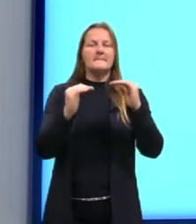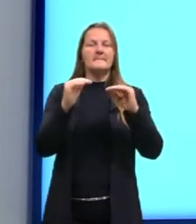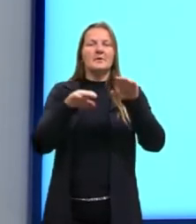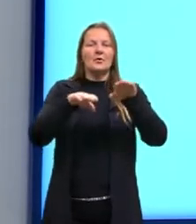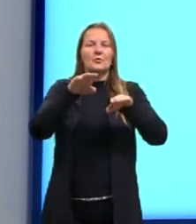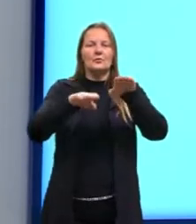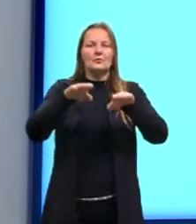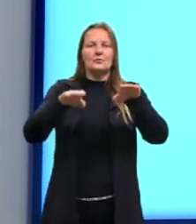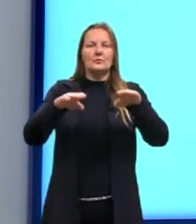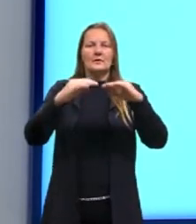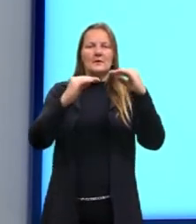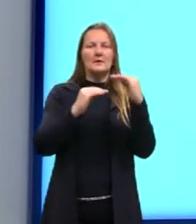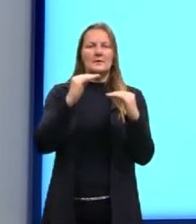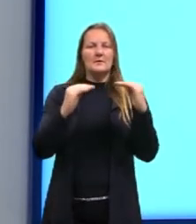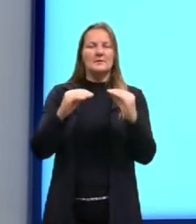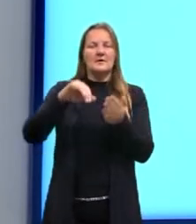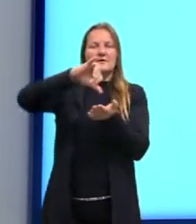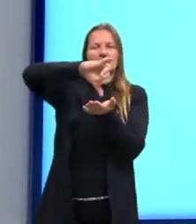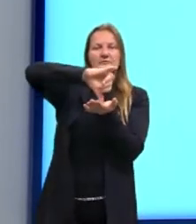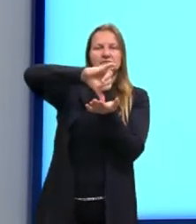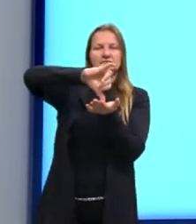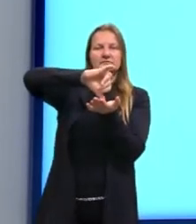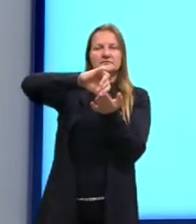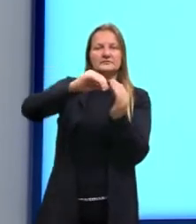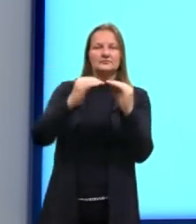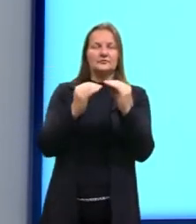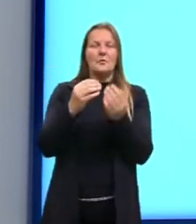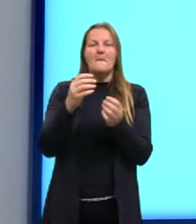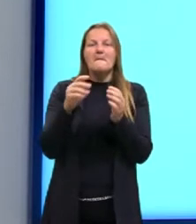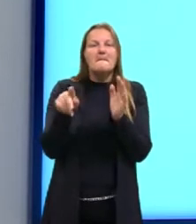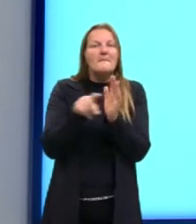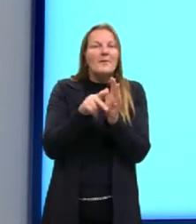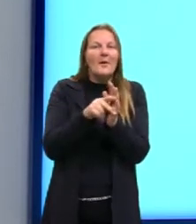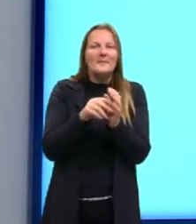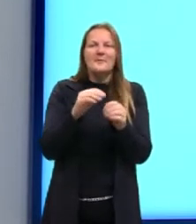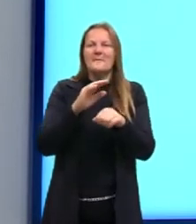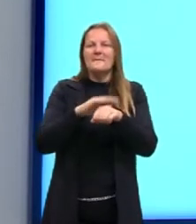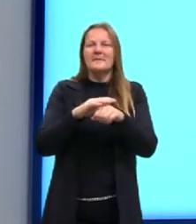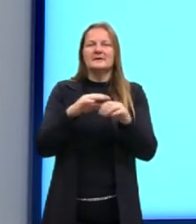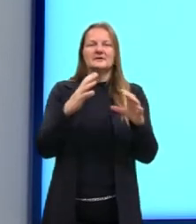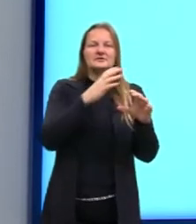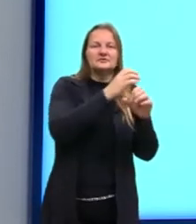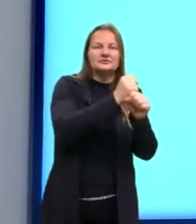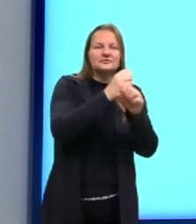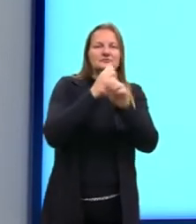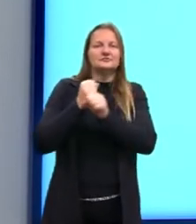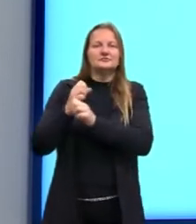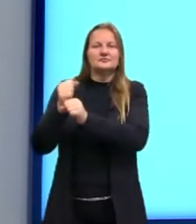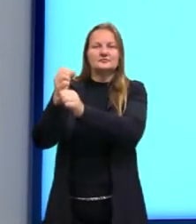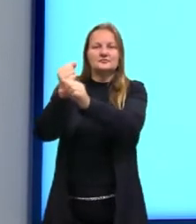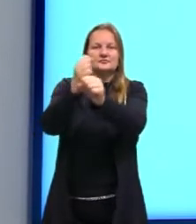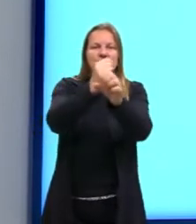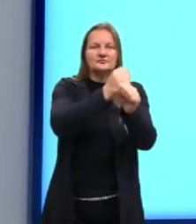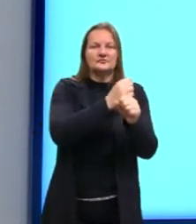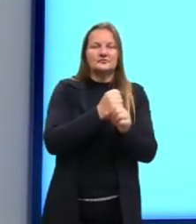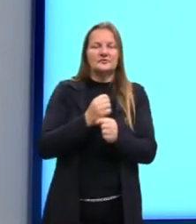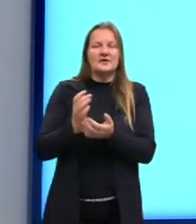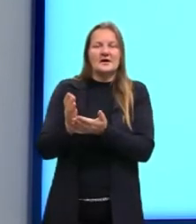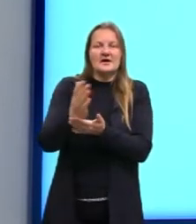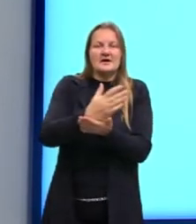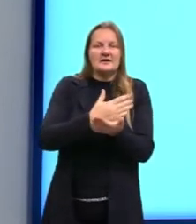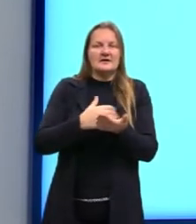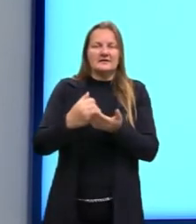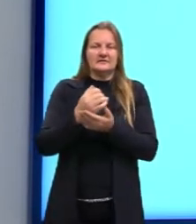o valor central. Eu vou somar todos os dados que eu tive aqui, somar a frequência de todos